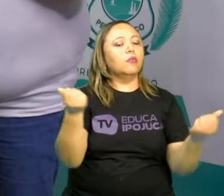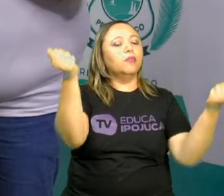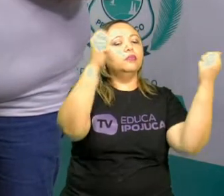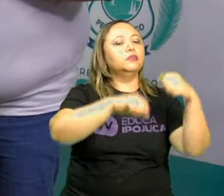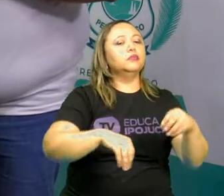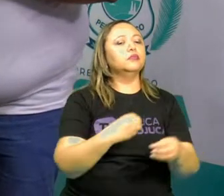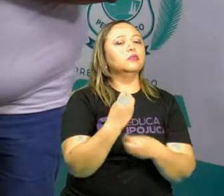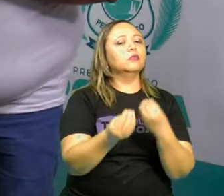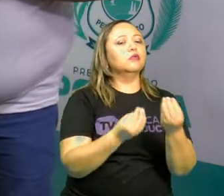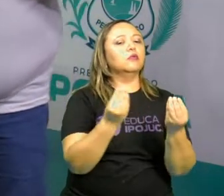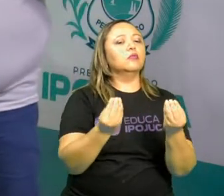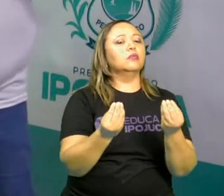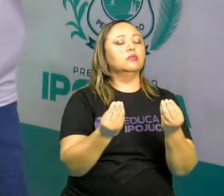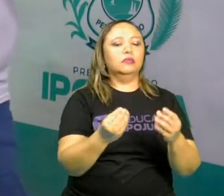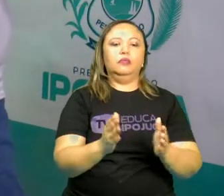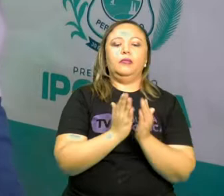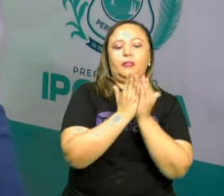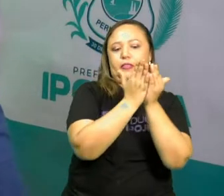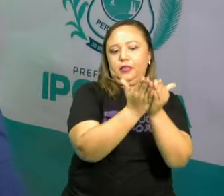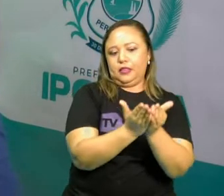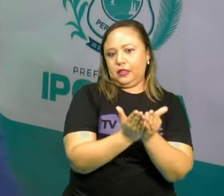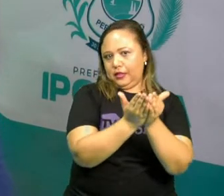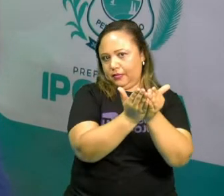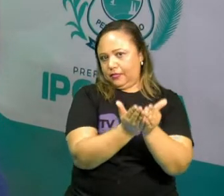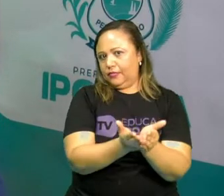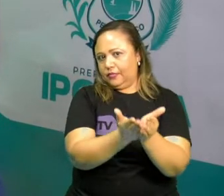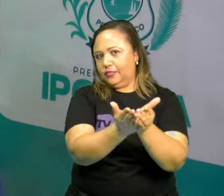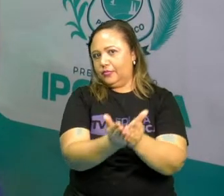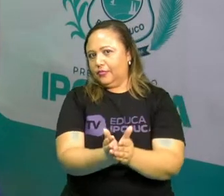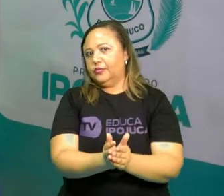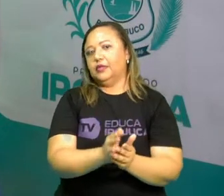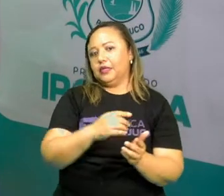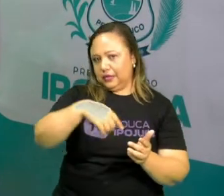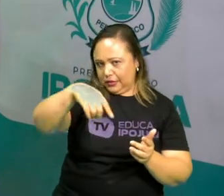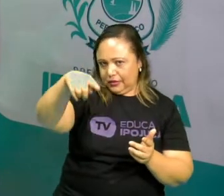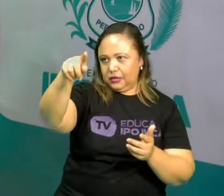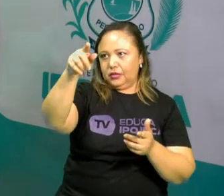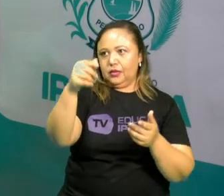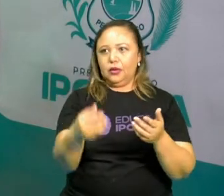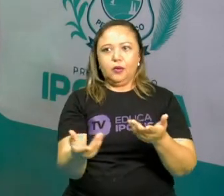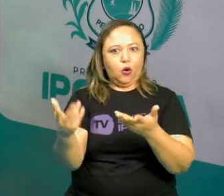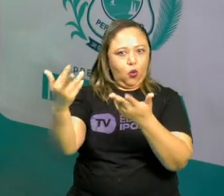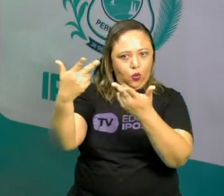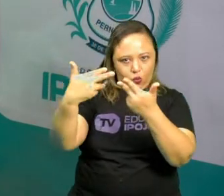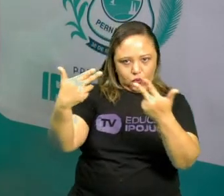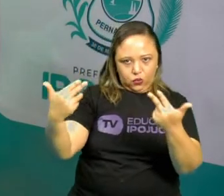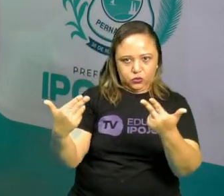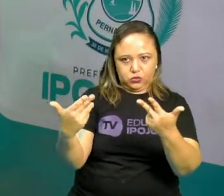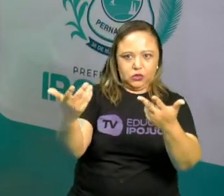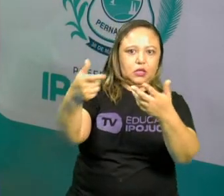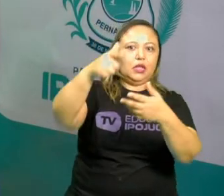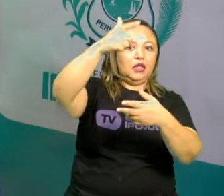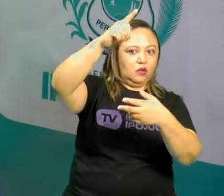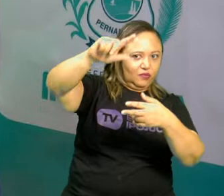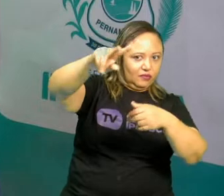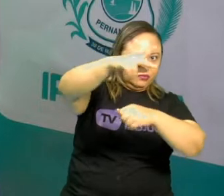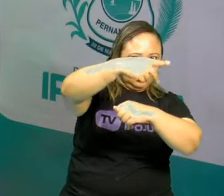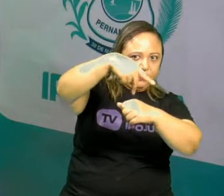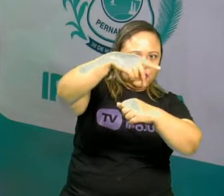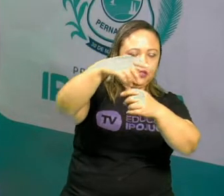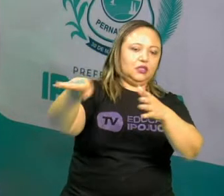de mercado. Eu me atrevo a dizer que, antes do século XV,